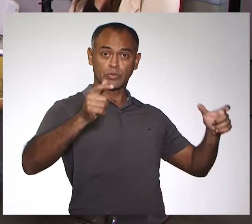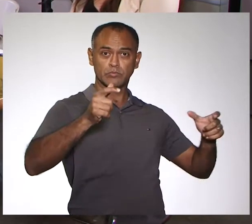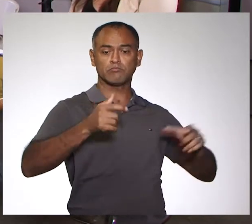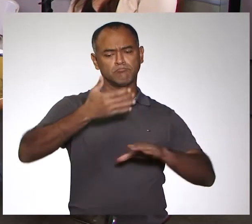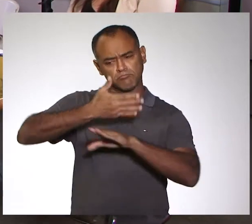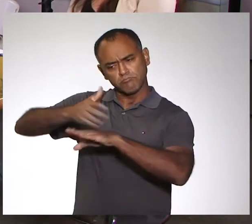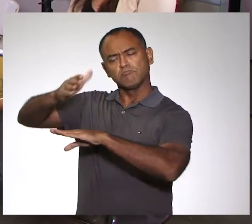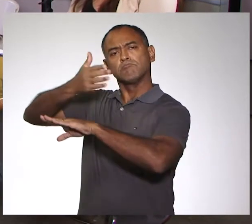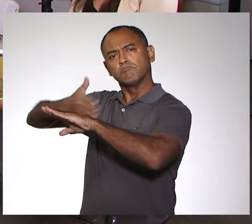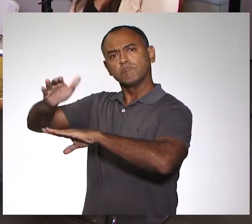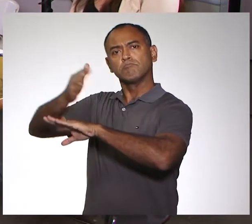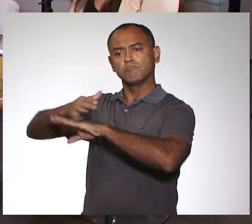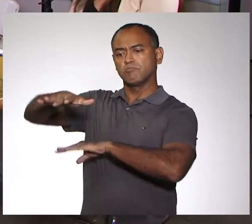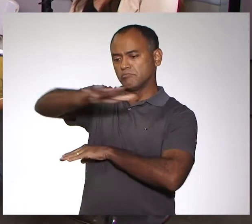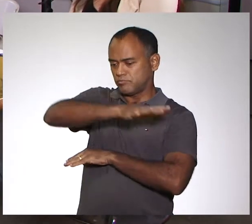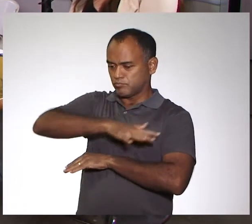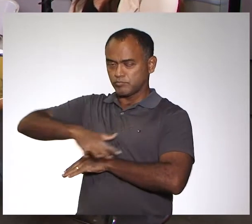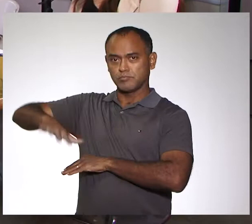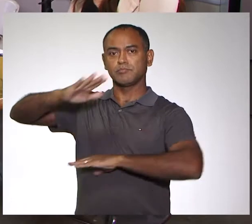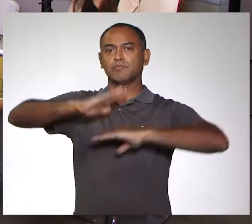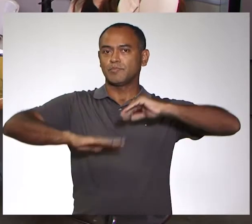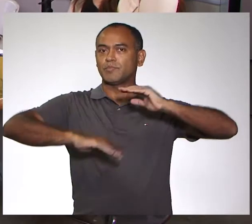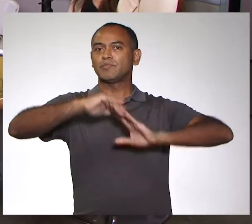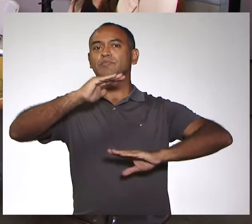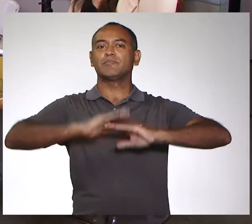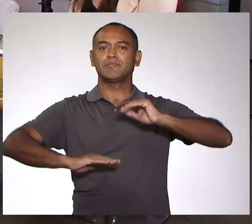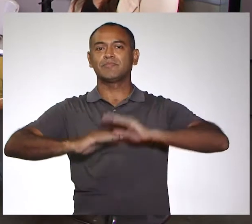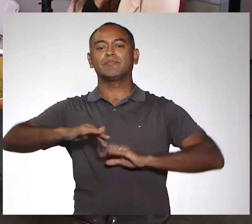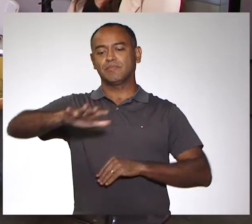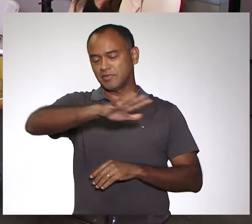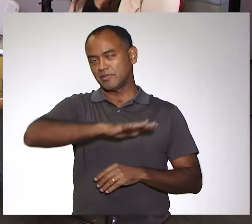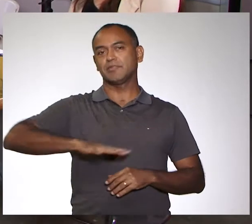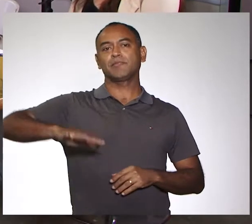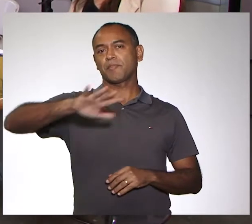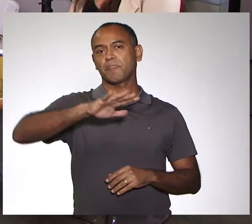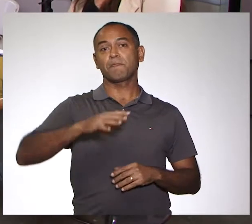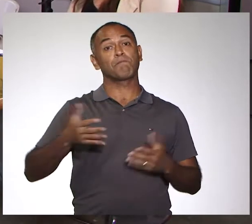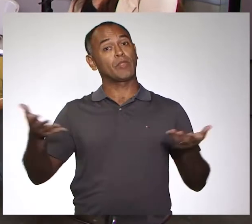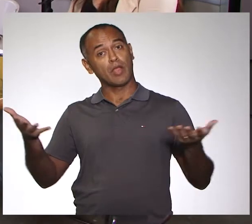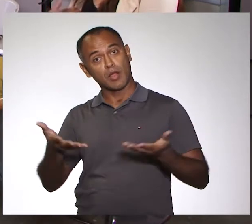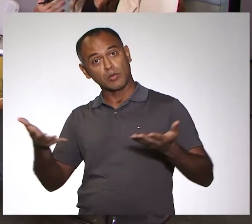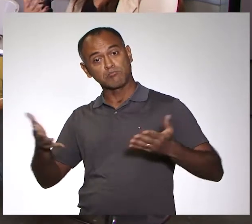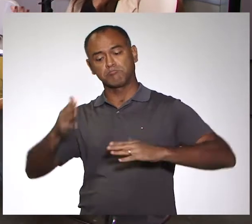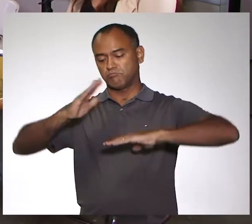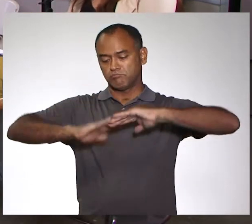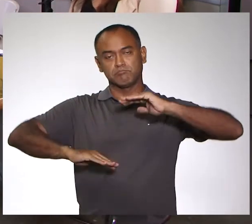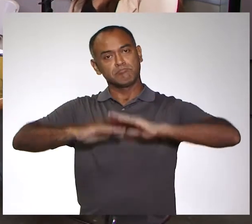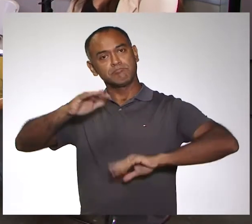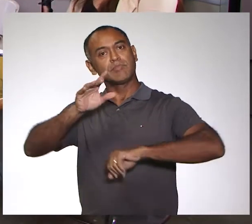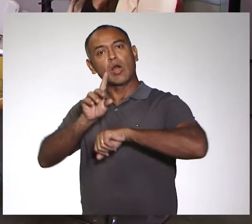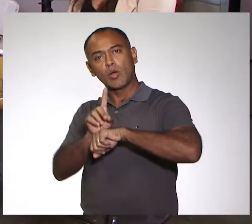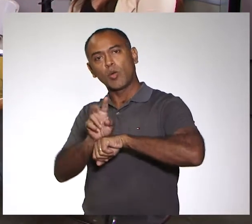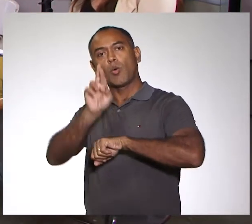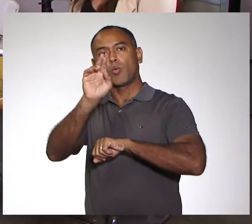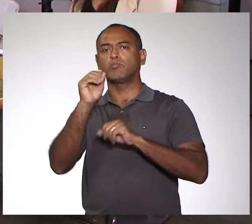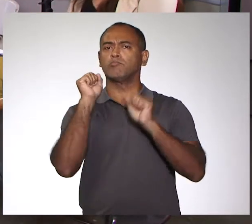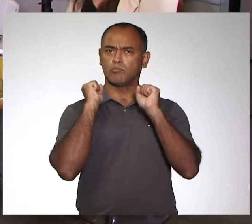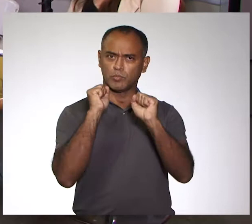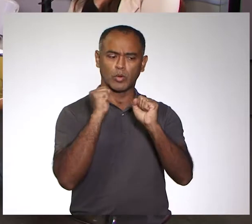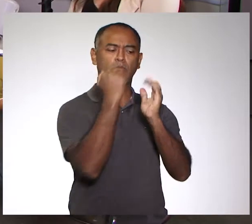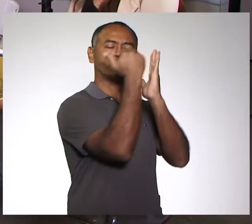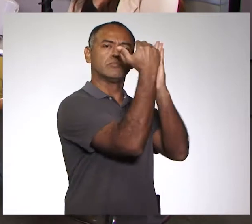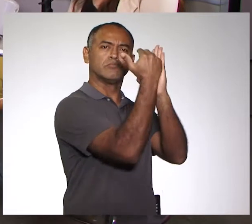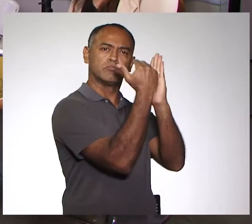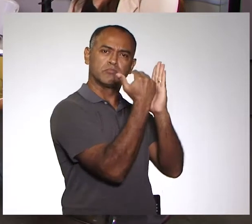aqui da nossa região. Então, esses profissionais agora doutores, eles podem participar de programas